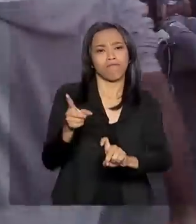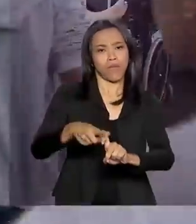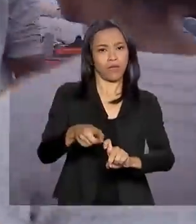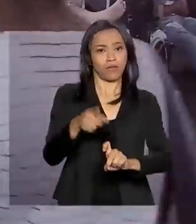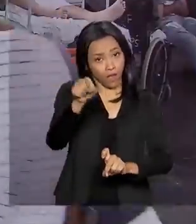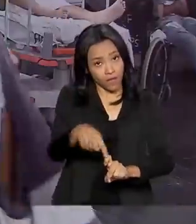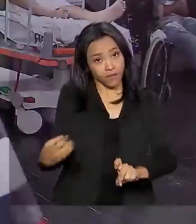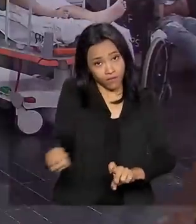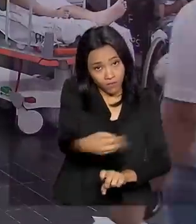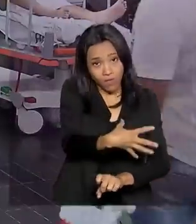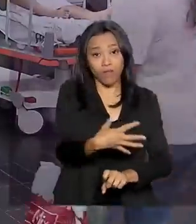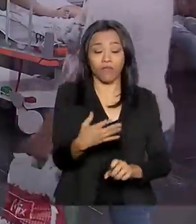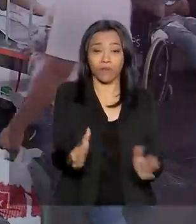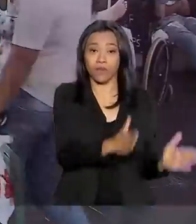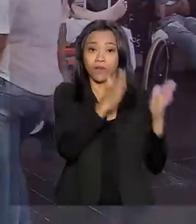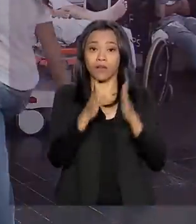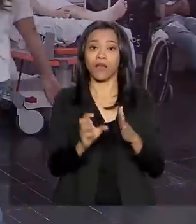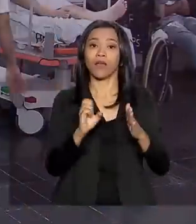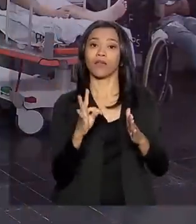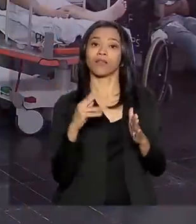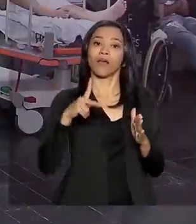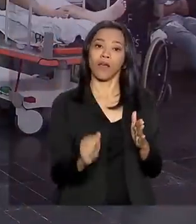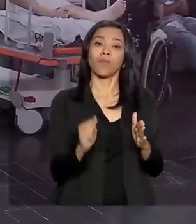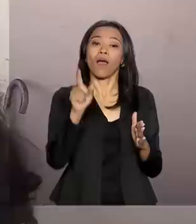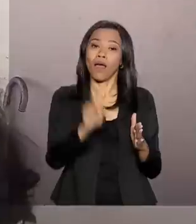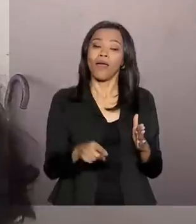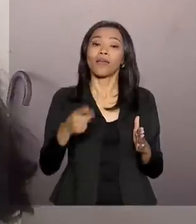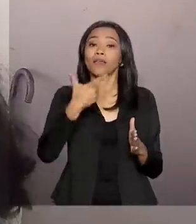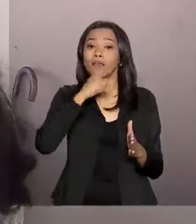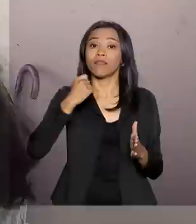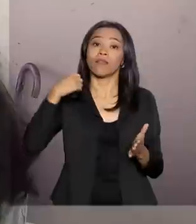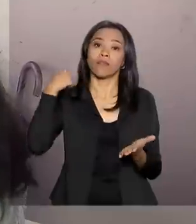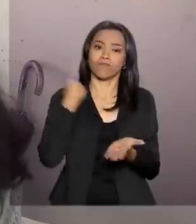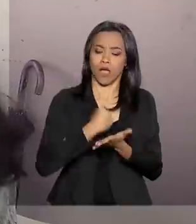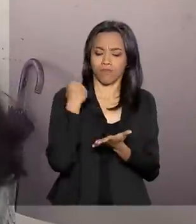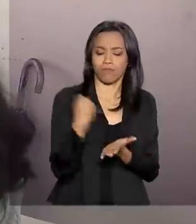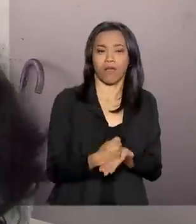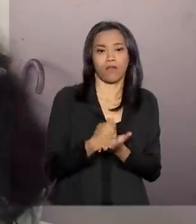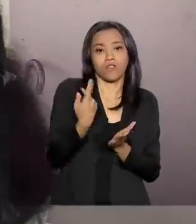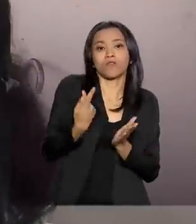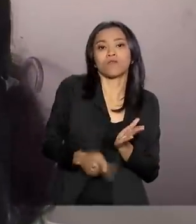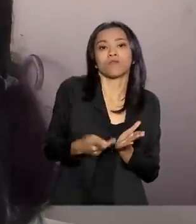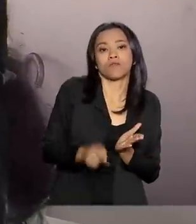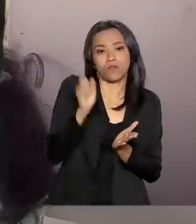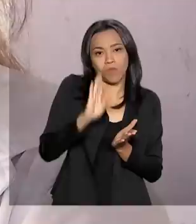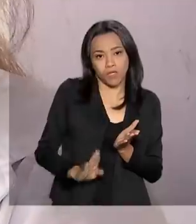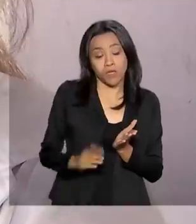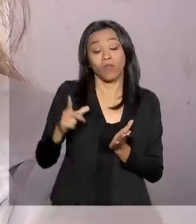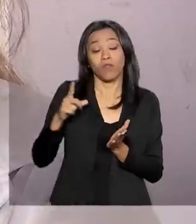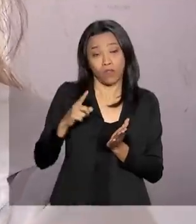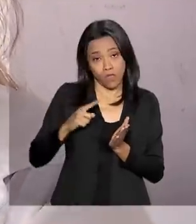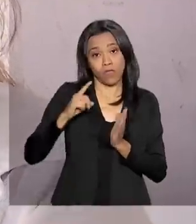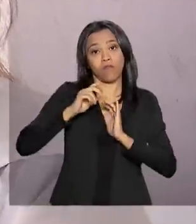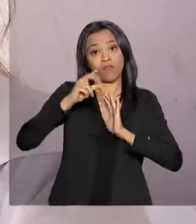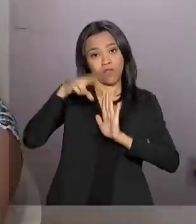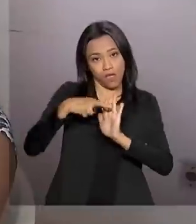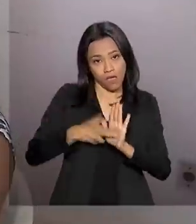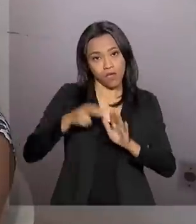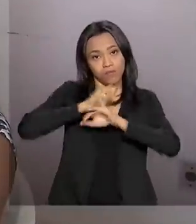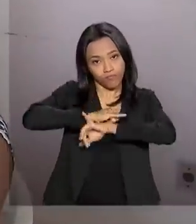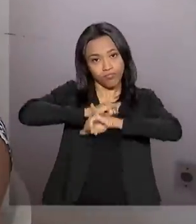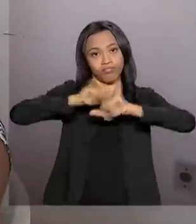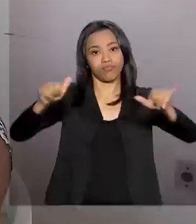etapa vai priorizar médicos com registro do Brasil. O Ministério da Saúde estabeleceu critérios de classificação